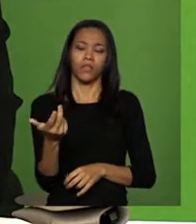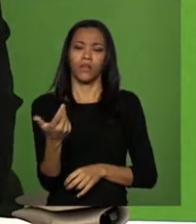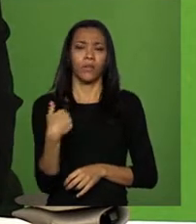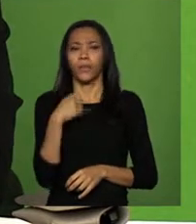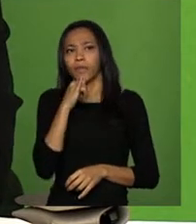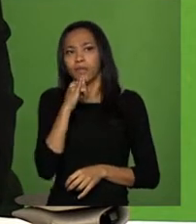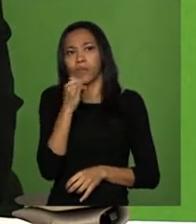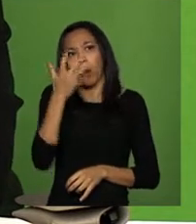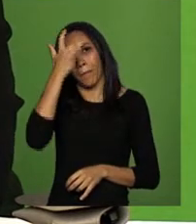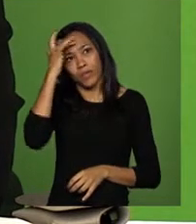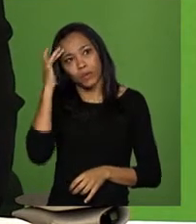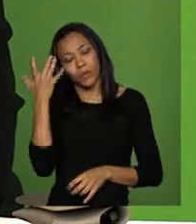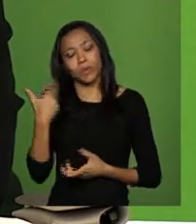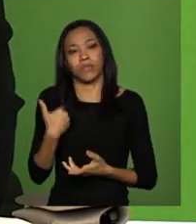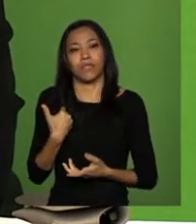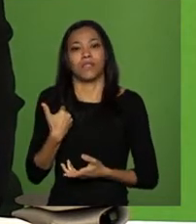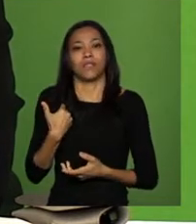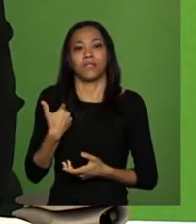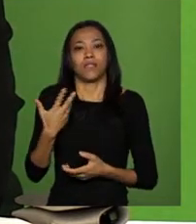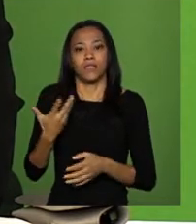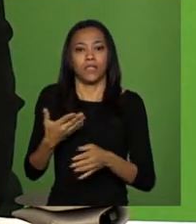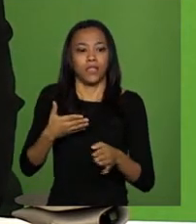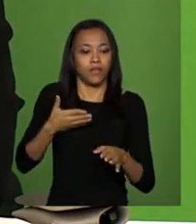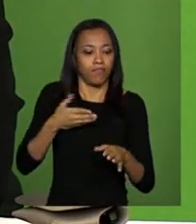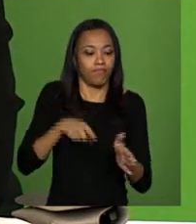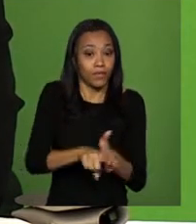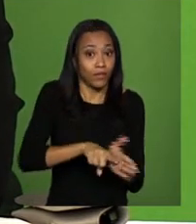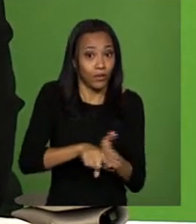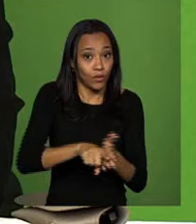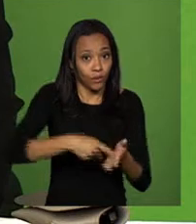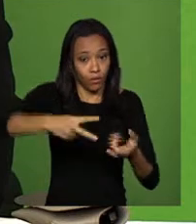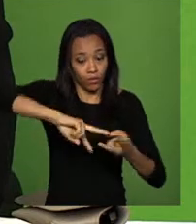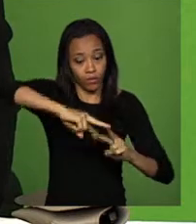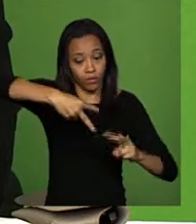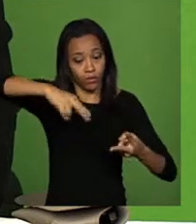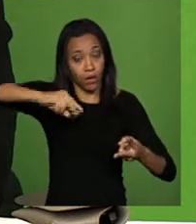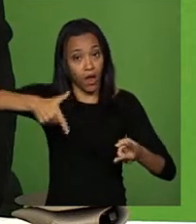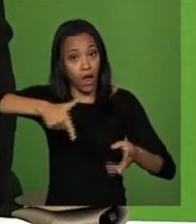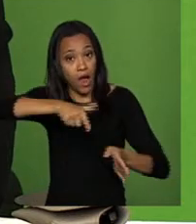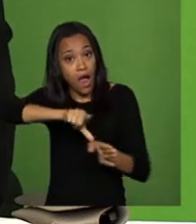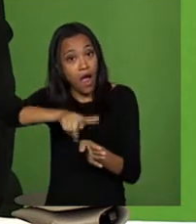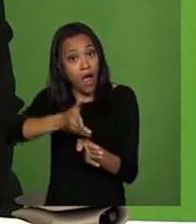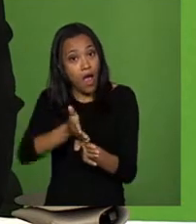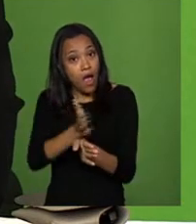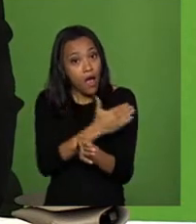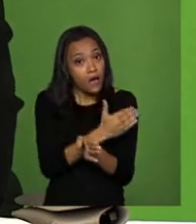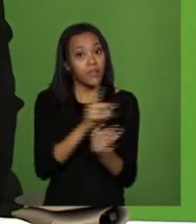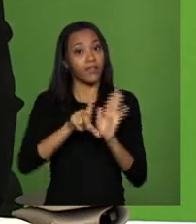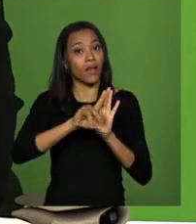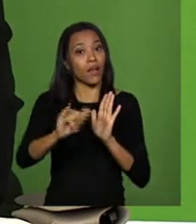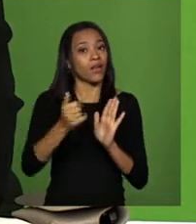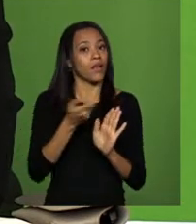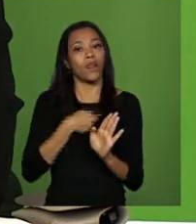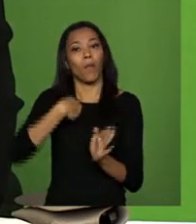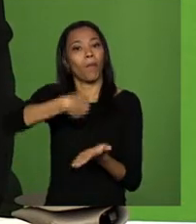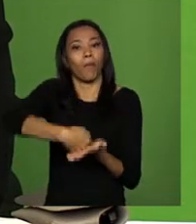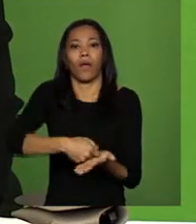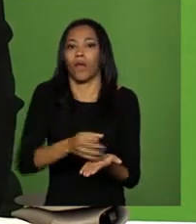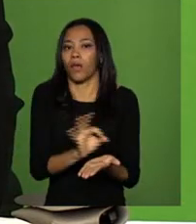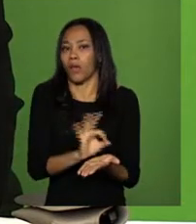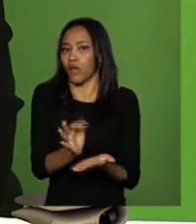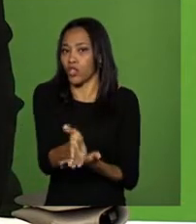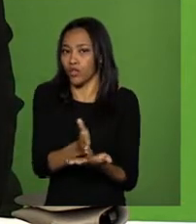alguém que acessou recurso genético, antes da vigência, não pague repartição de benefícios.